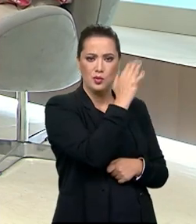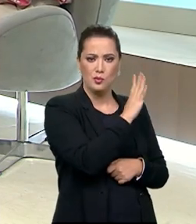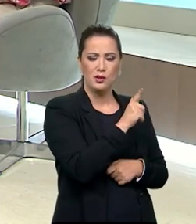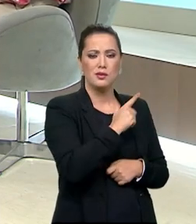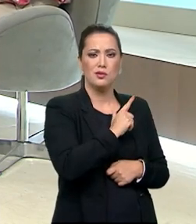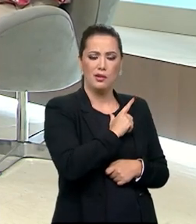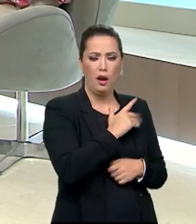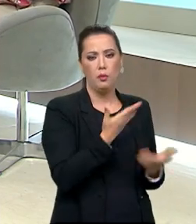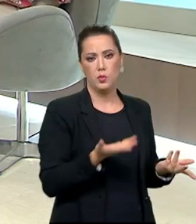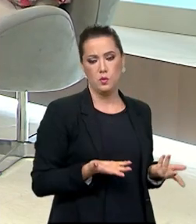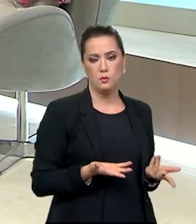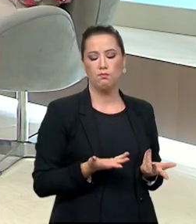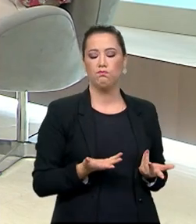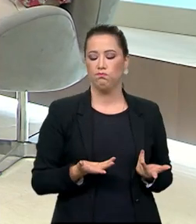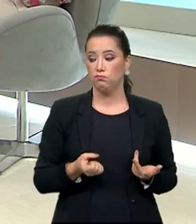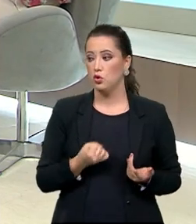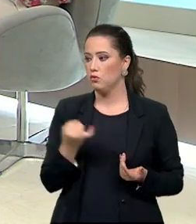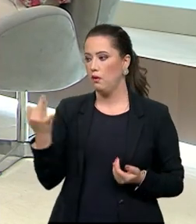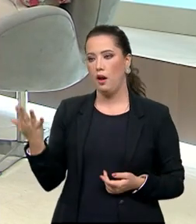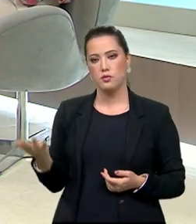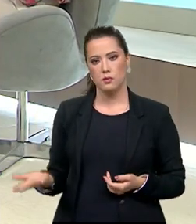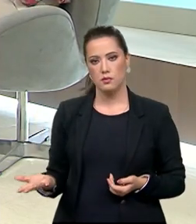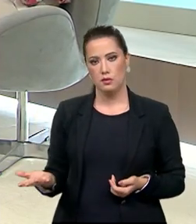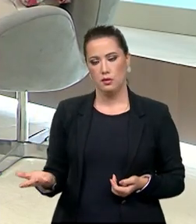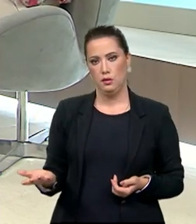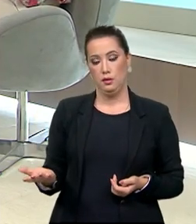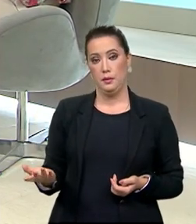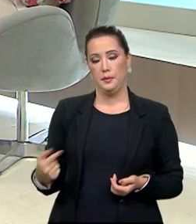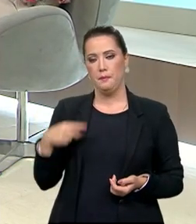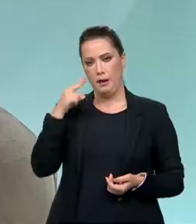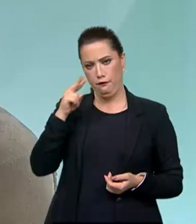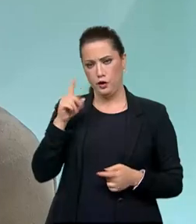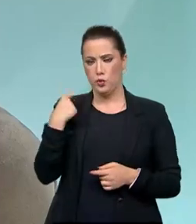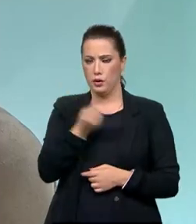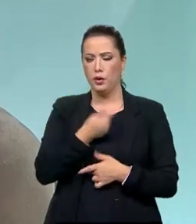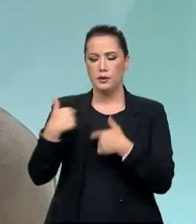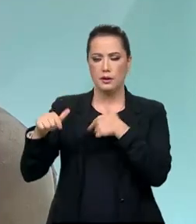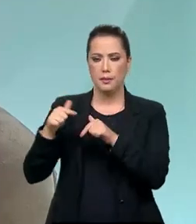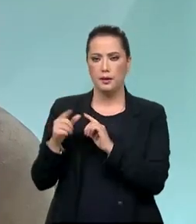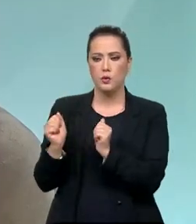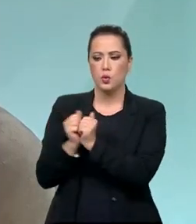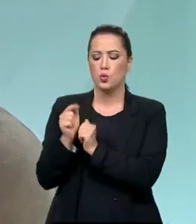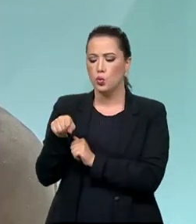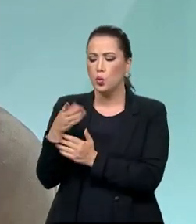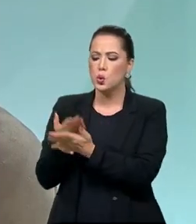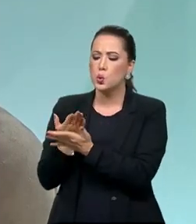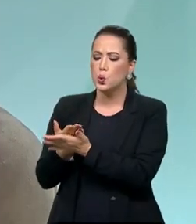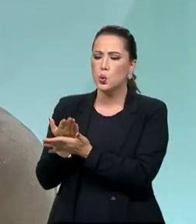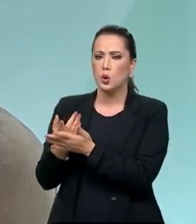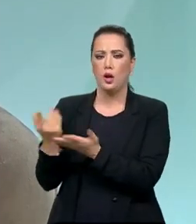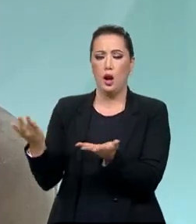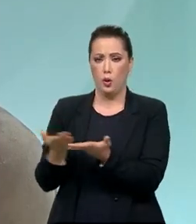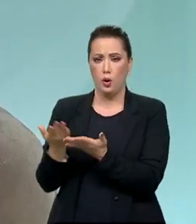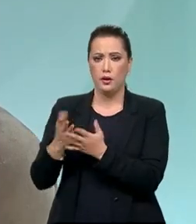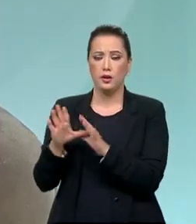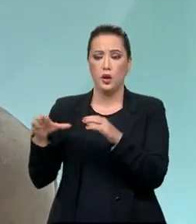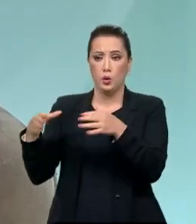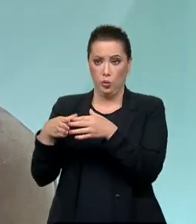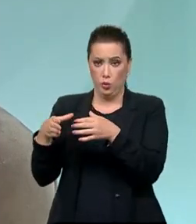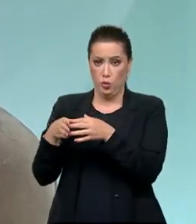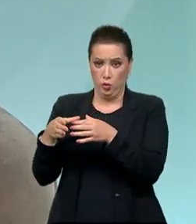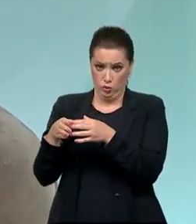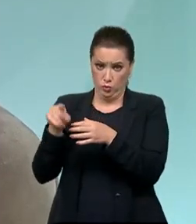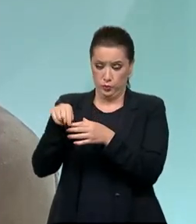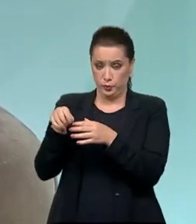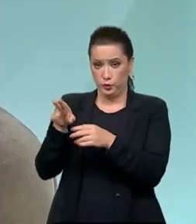enfrentar. E muito. E, ao mesmo tempo, olha o que nós fizemos, que é bem interessante. Junto com todo o estudo que está sendo feito no Observatório Nacional,